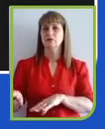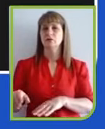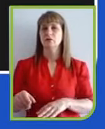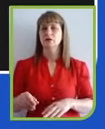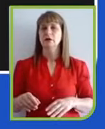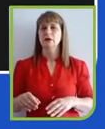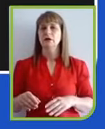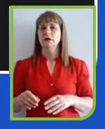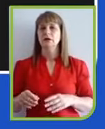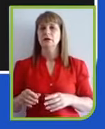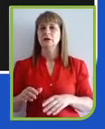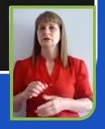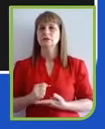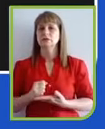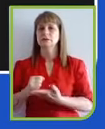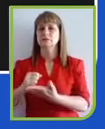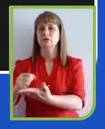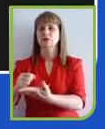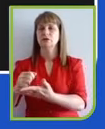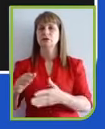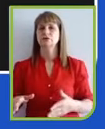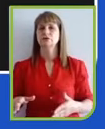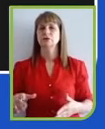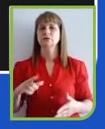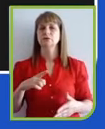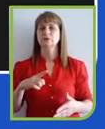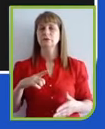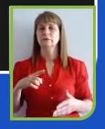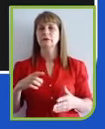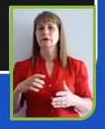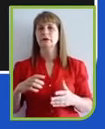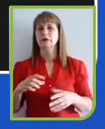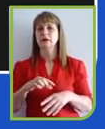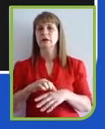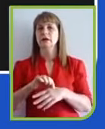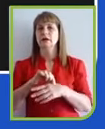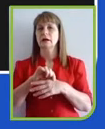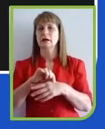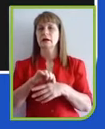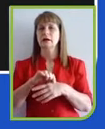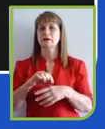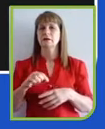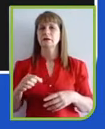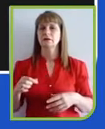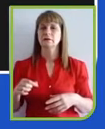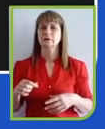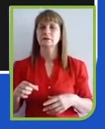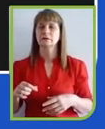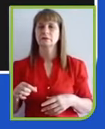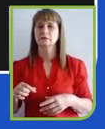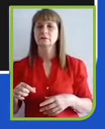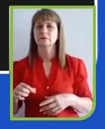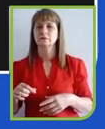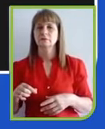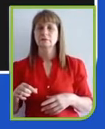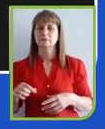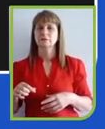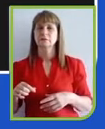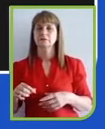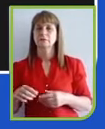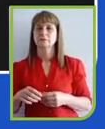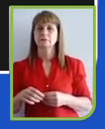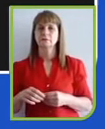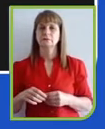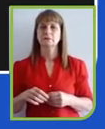com base vegetal e, claro, substituição de fósseis por renováveis. A